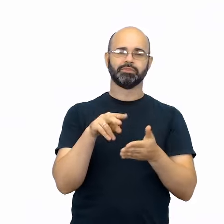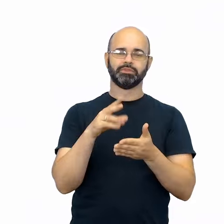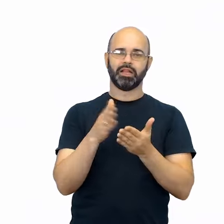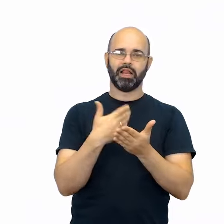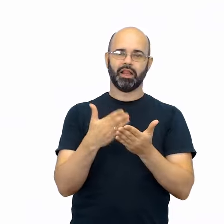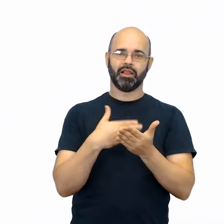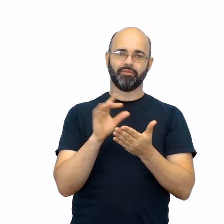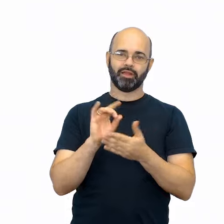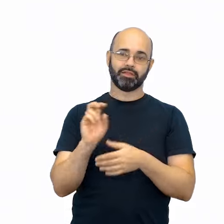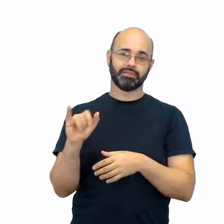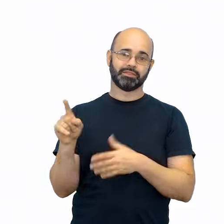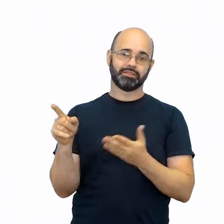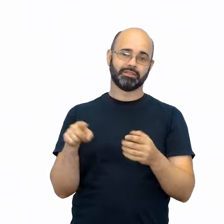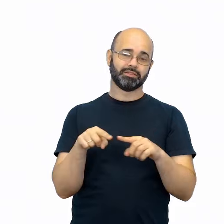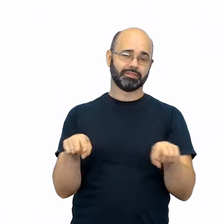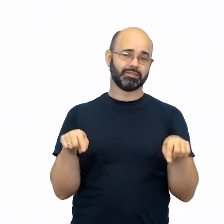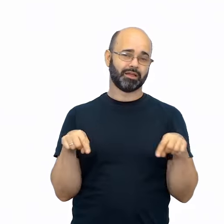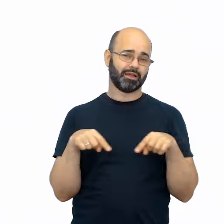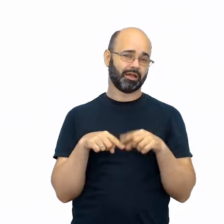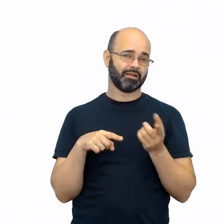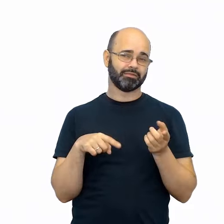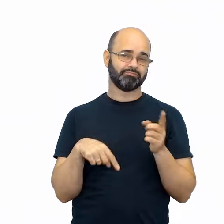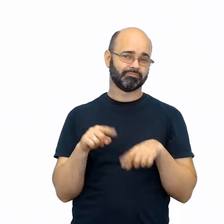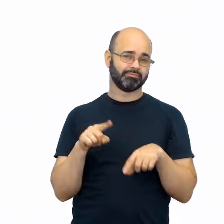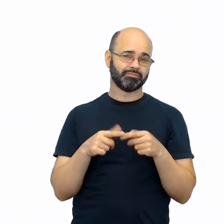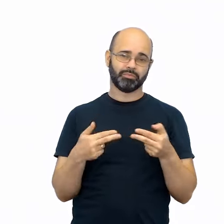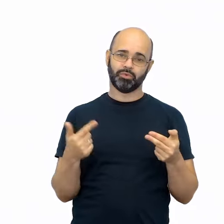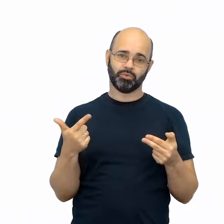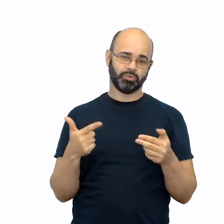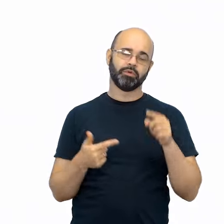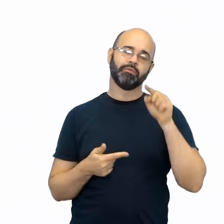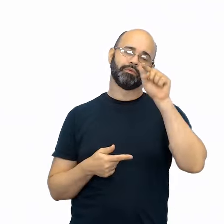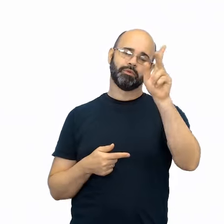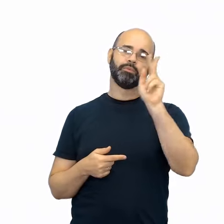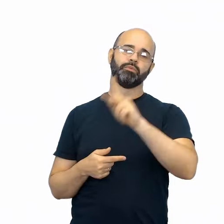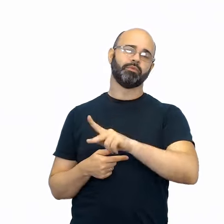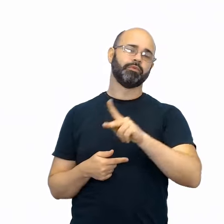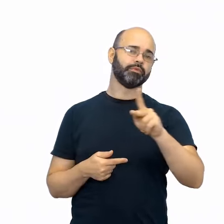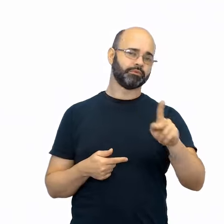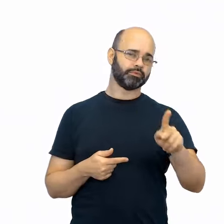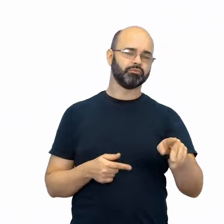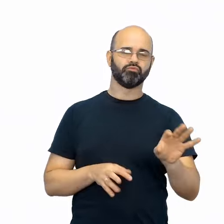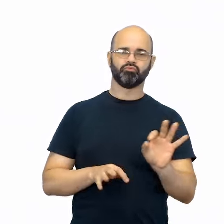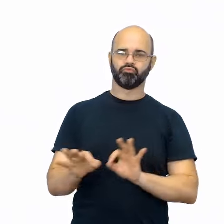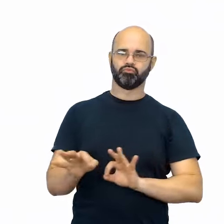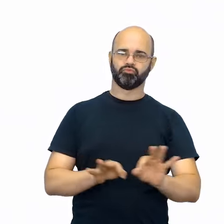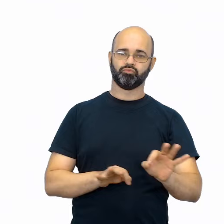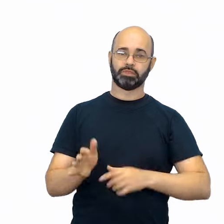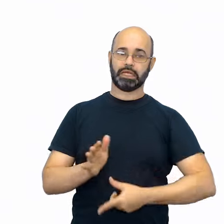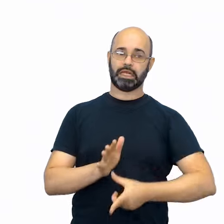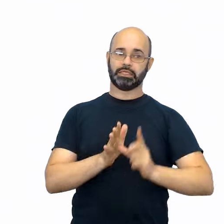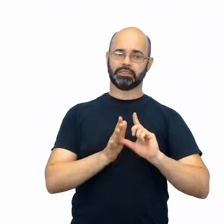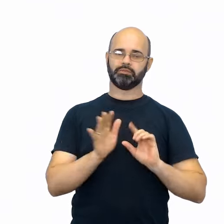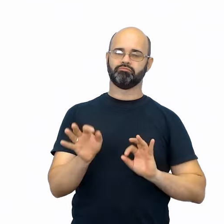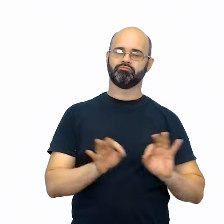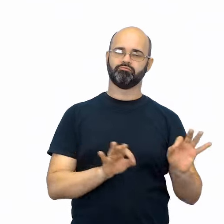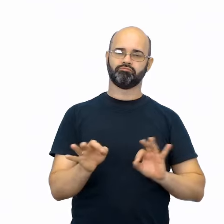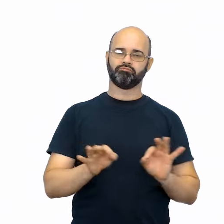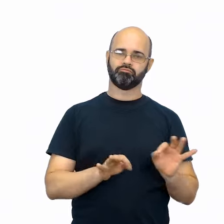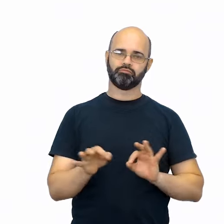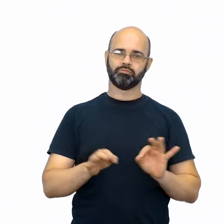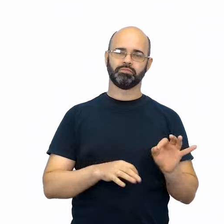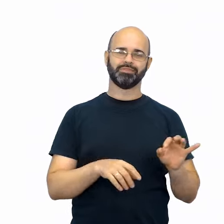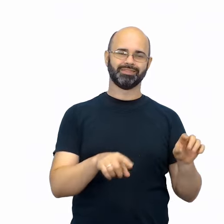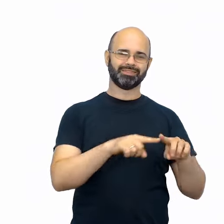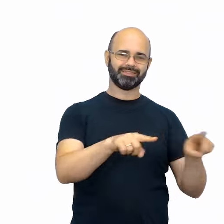Caso a sala não disponha desse acervo, você, professor ou professora, deverá preparar com antecedência, buscando na sala de